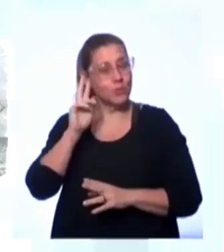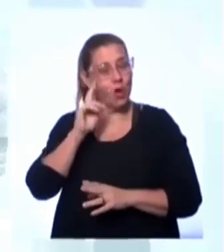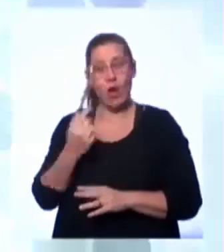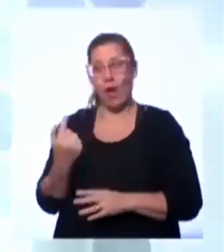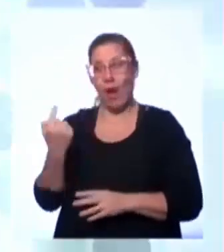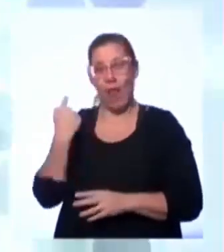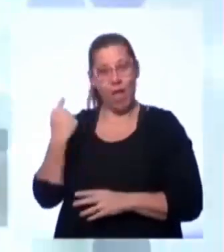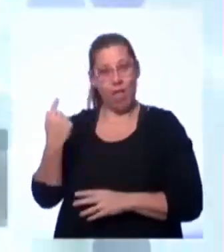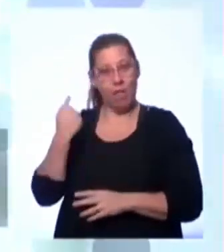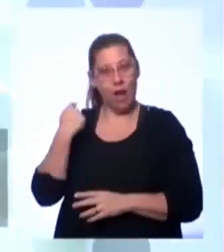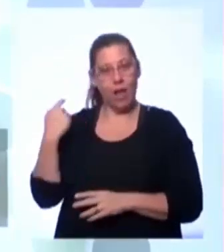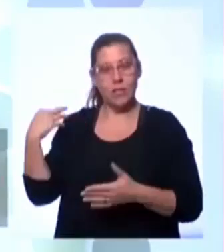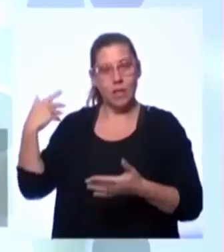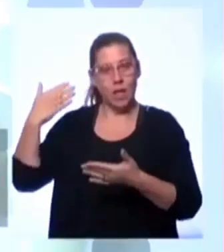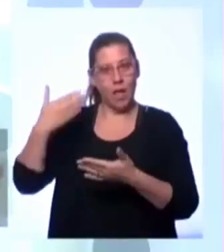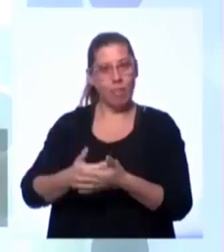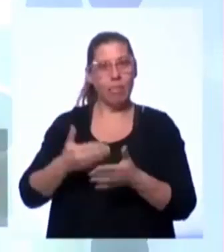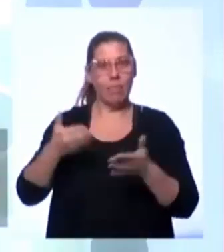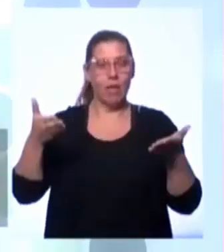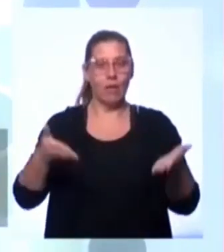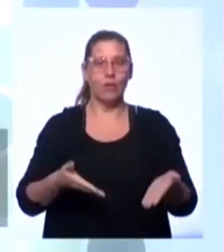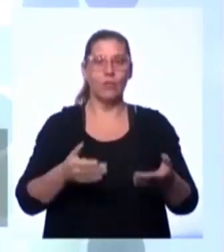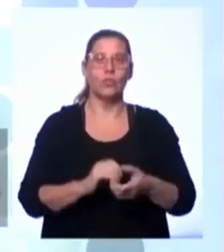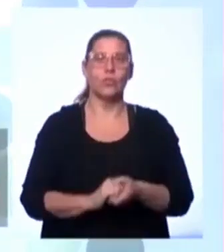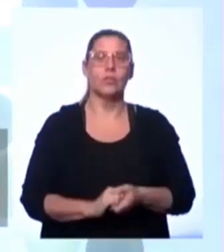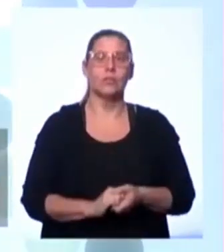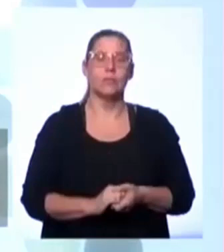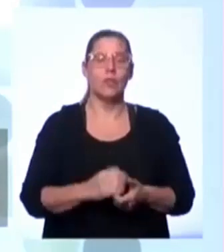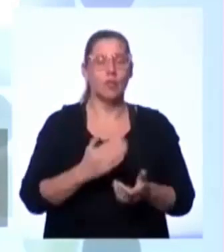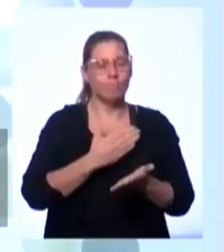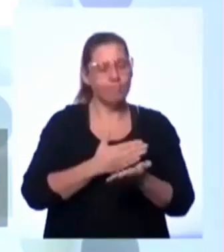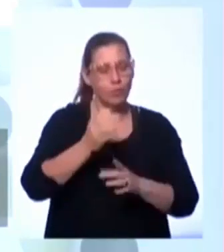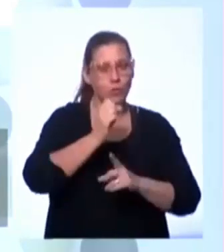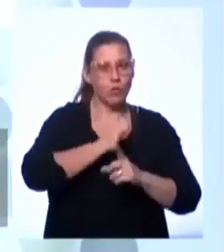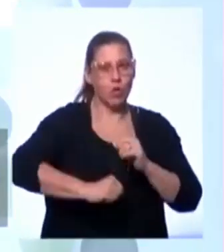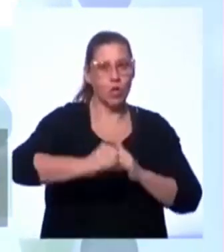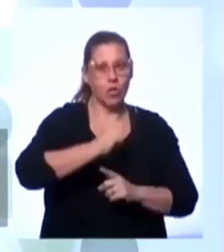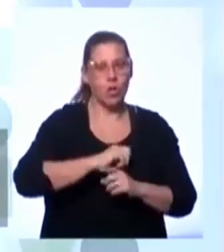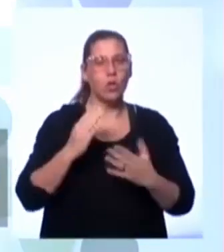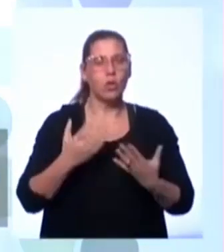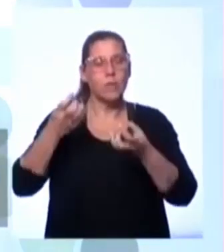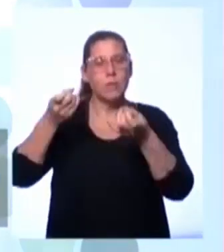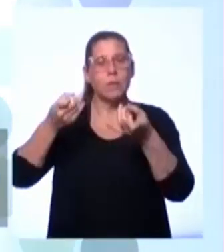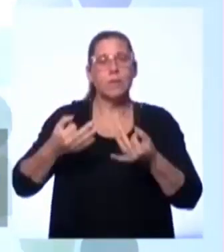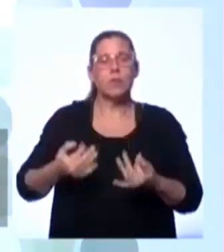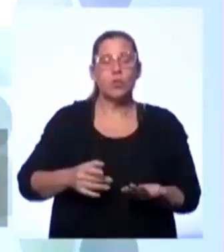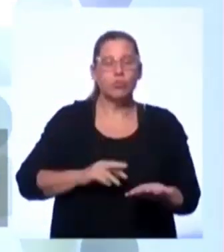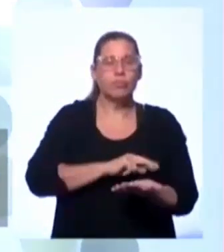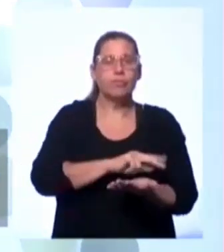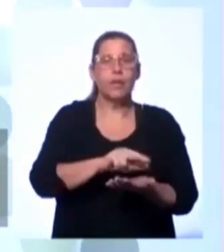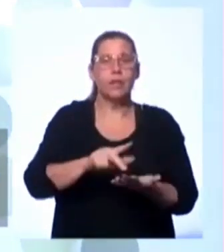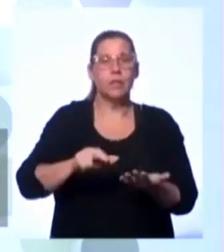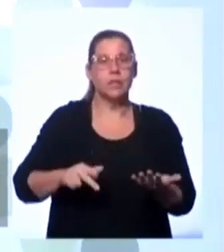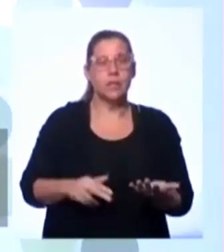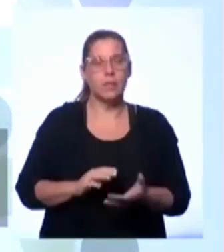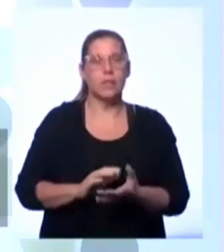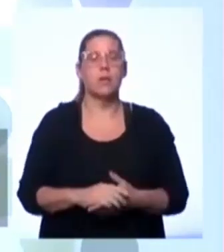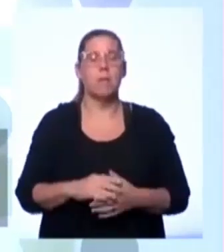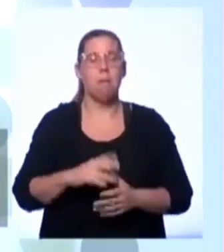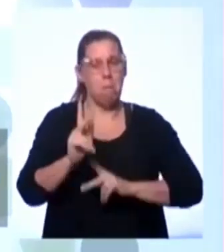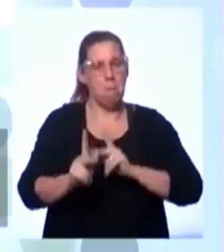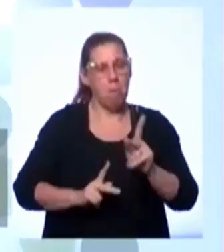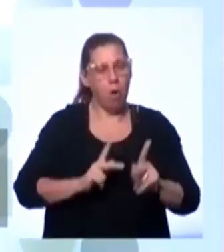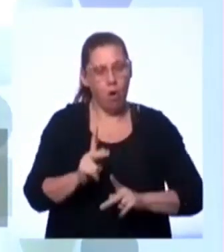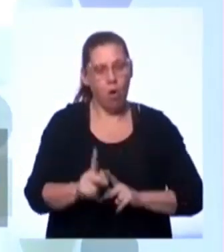professora, isso aí é o nosso ponto de partida da sociologia. Nós estamos falando sobre diversidade. Já falamos que o povo